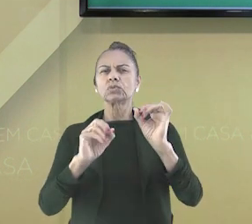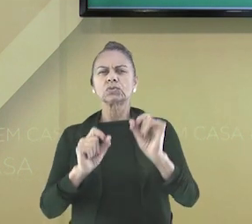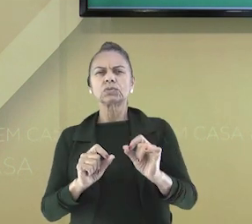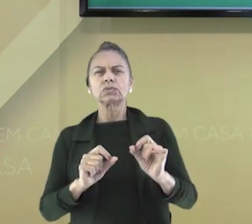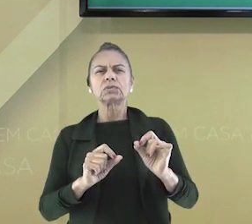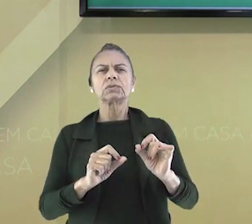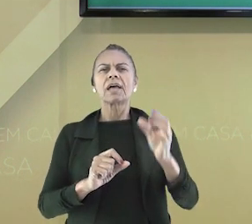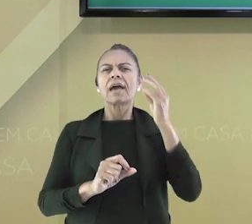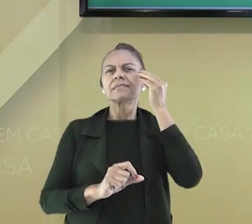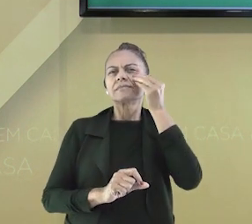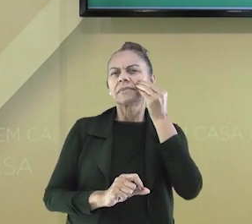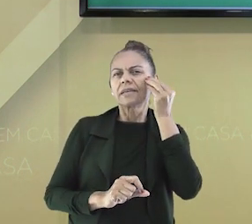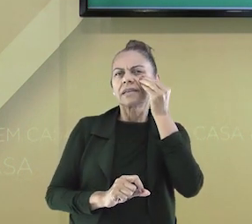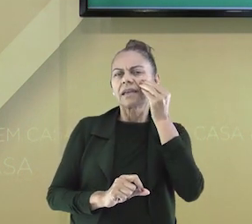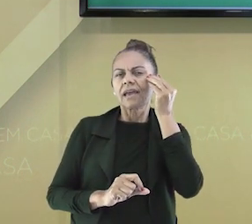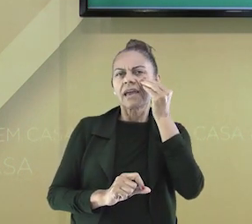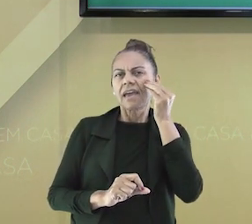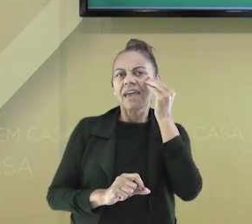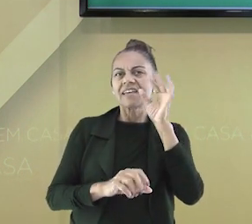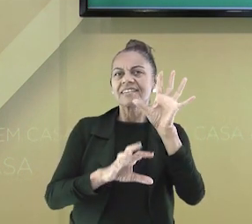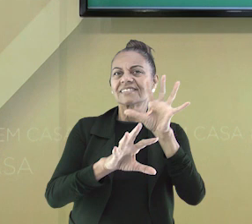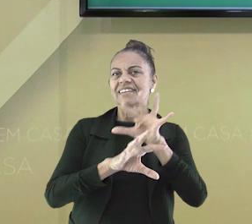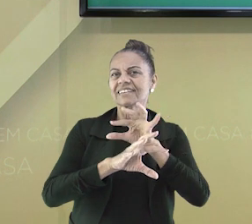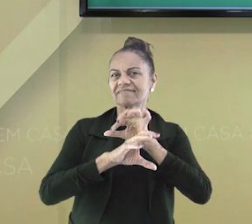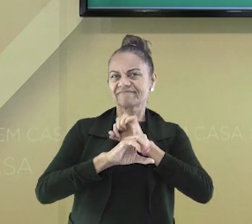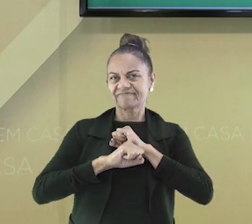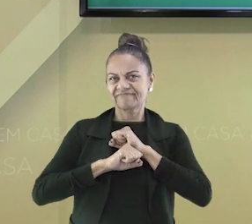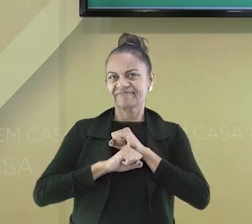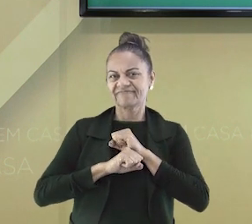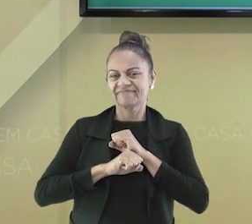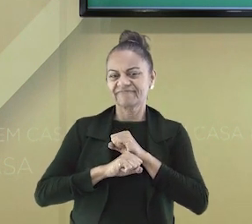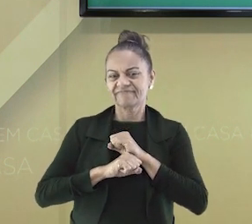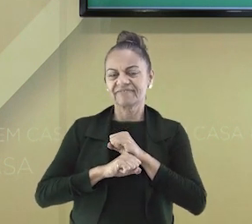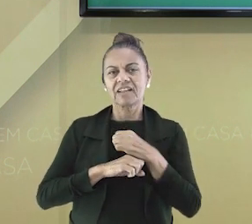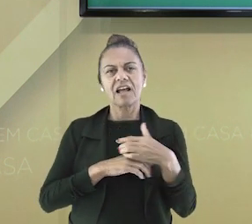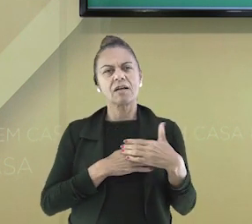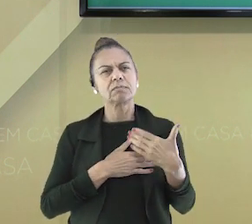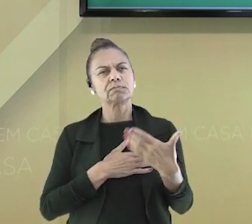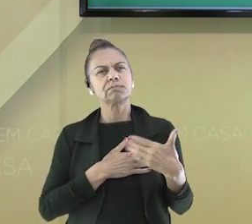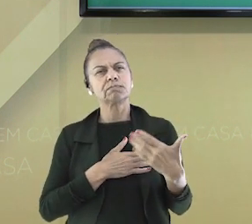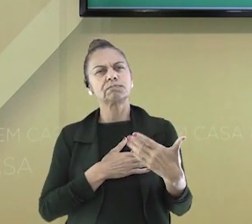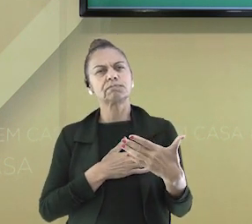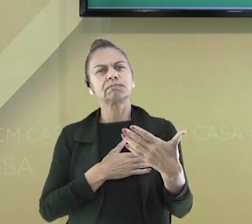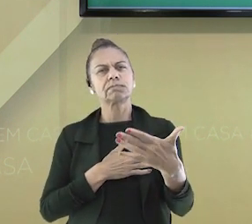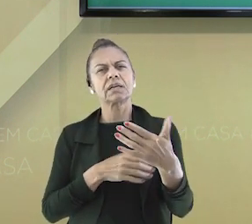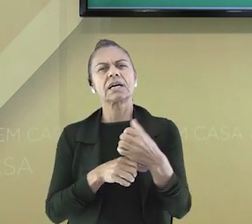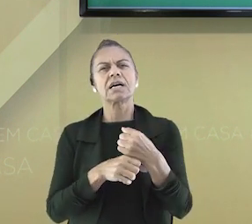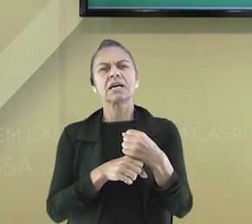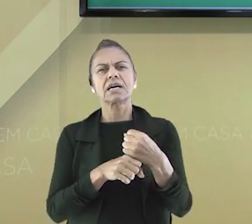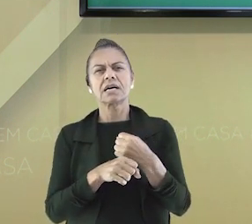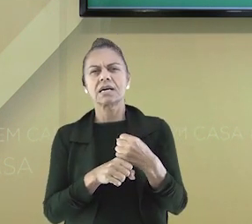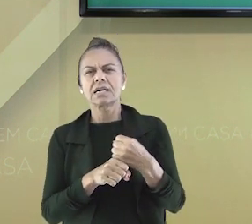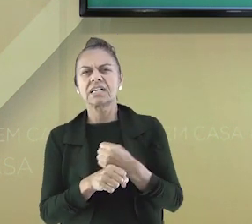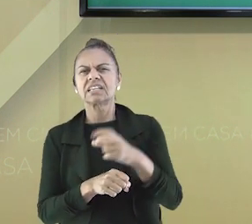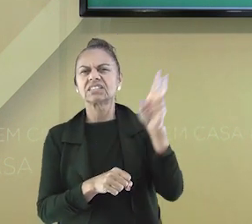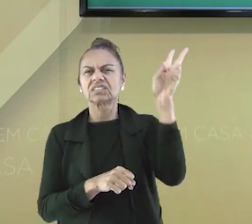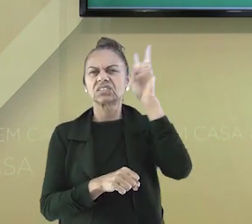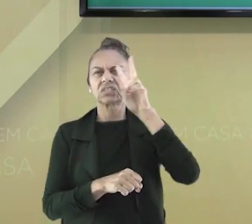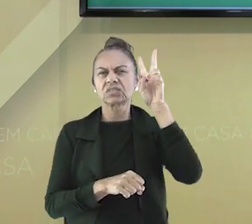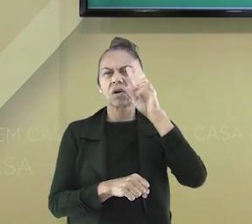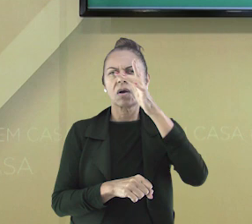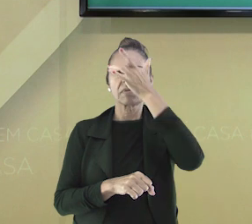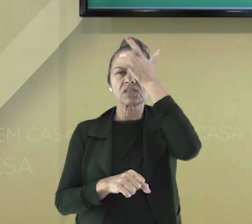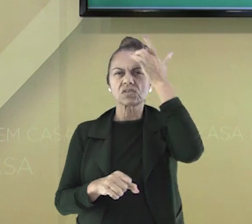relatos sobre a escola e as experiências que adquirimos nela. Ao longo de muitos anos, muitas